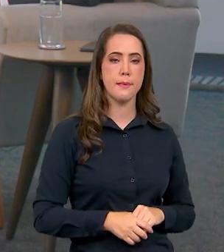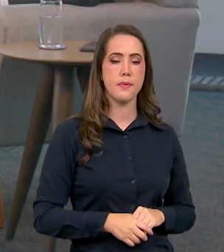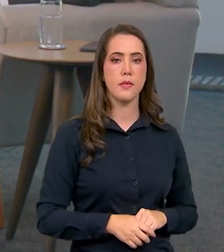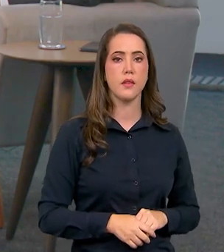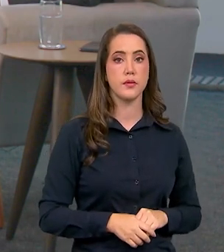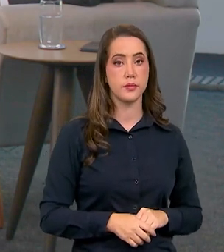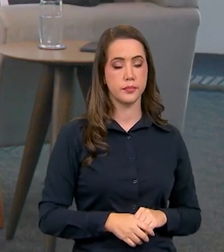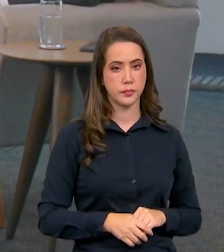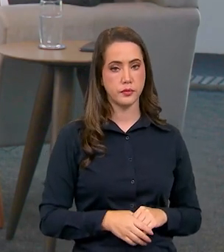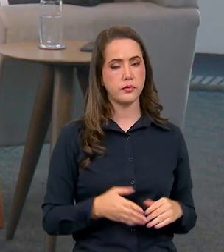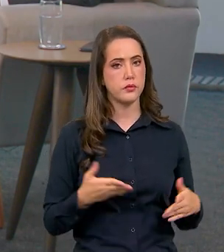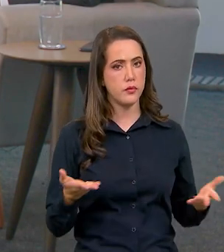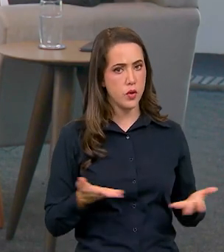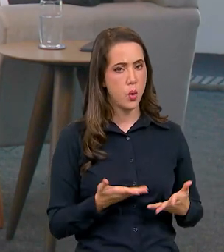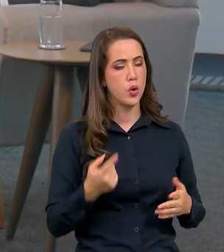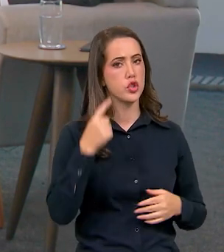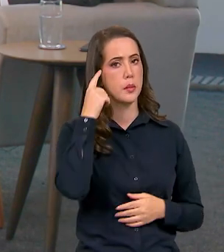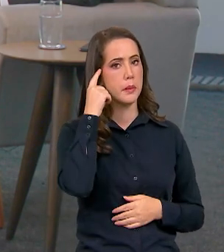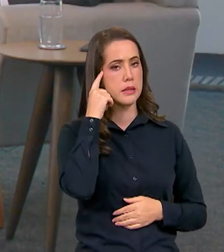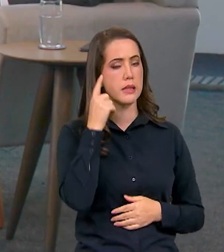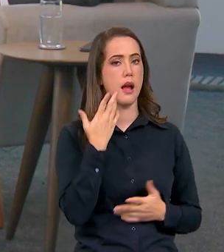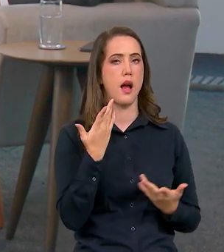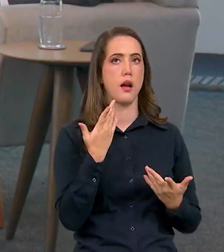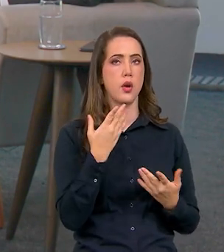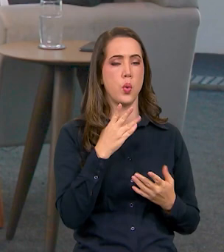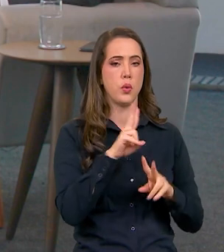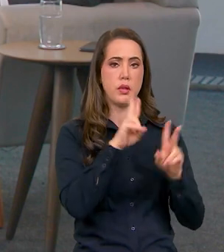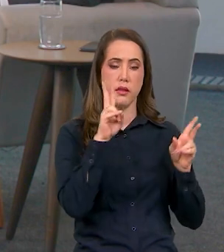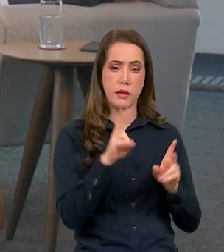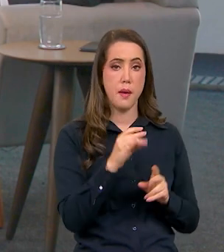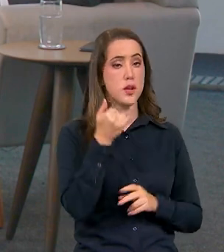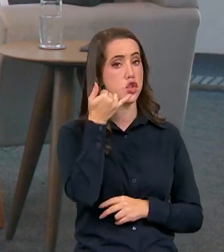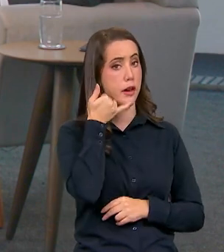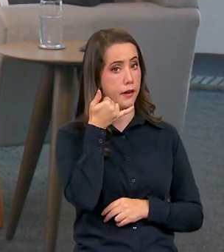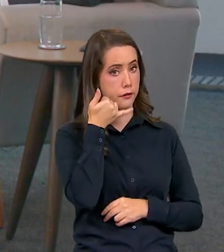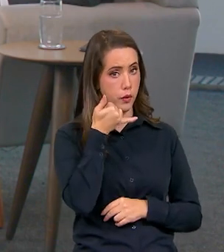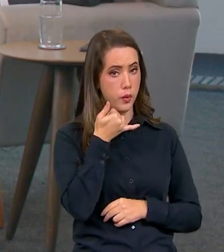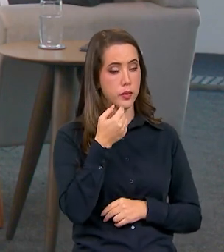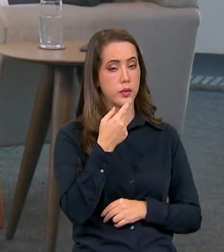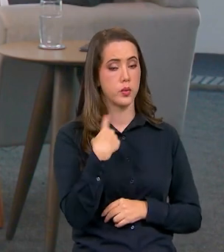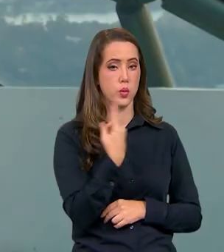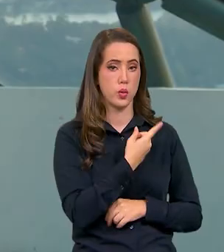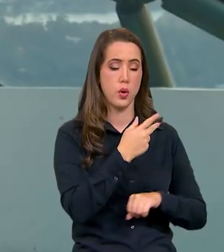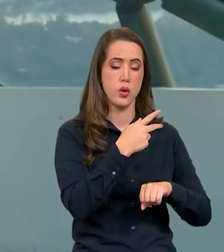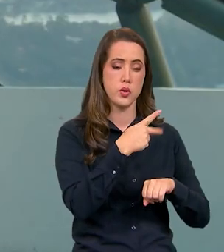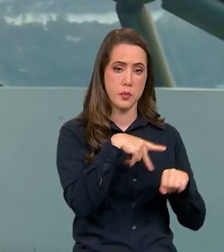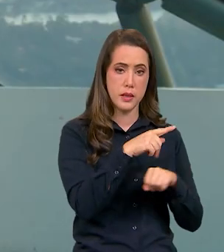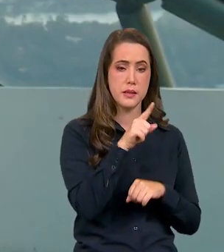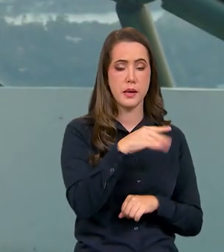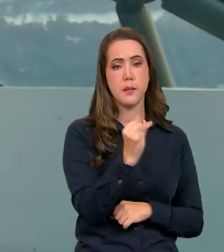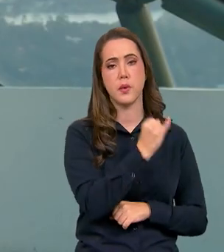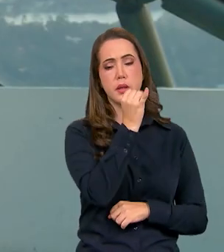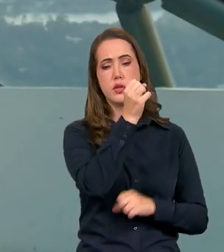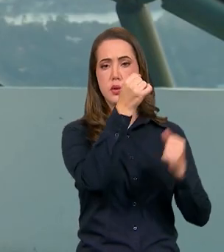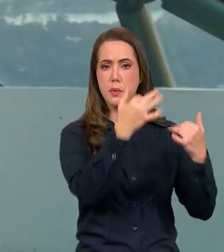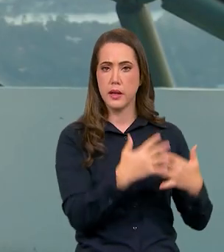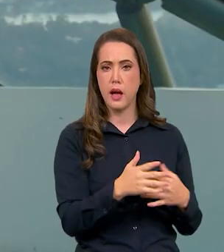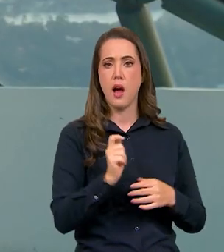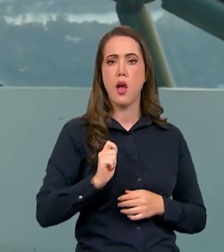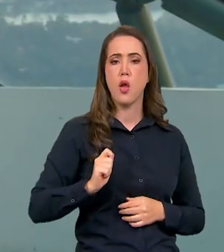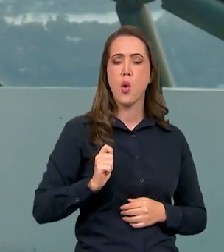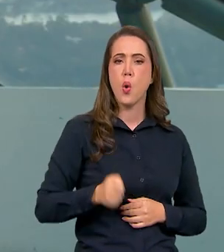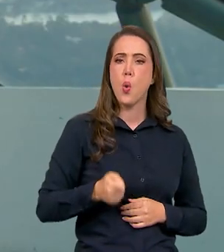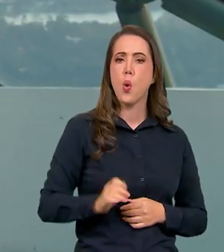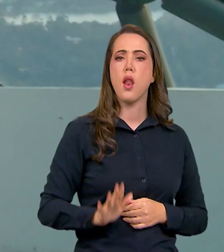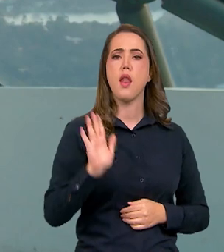Em relação a cobertura de telefonia móvel no nosso país, é importante ressaltar o leilão do 5G que nós tivemos